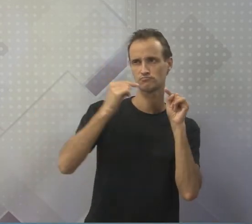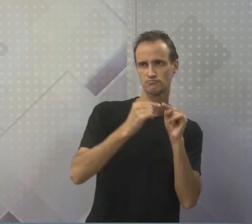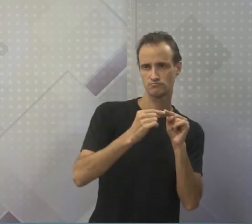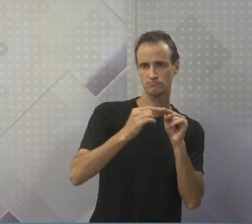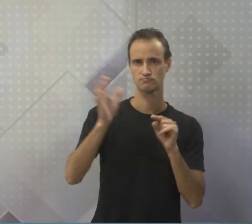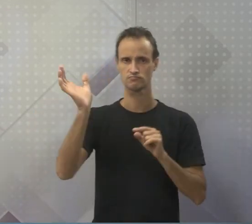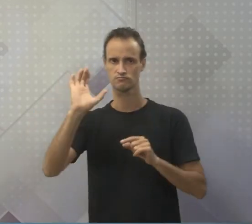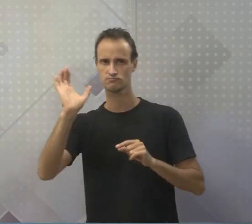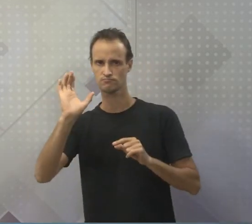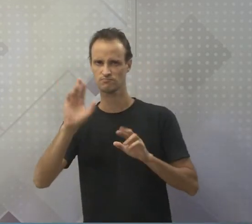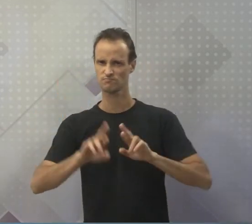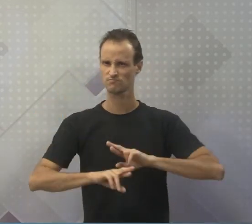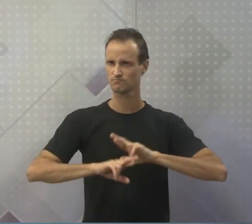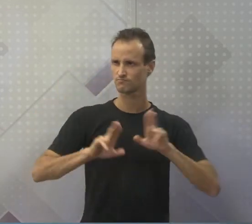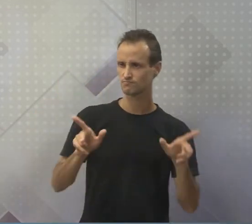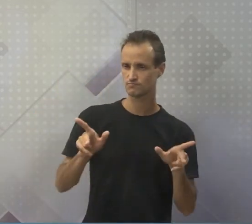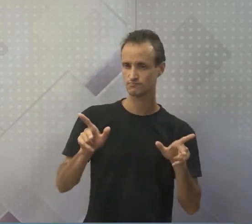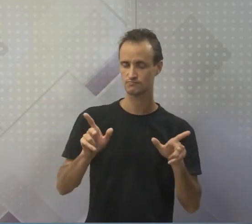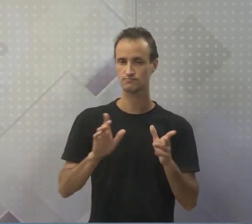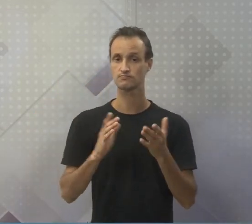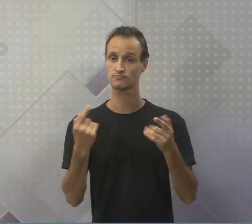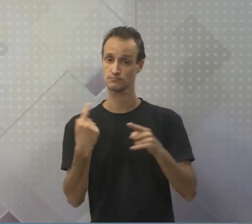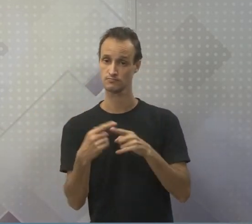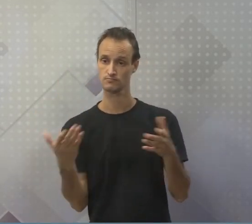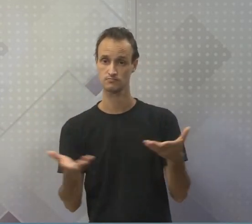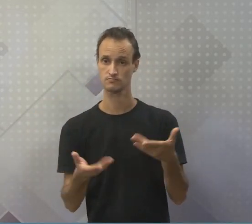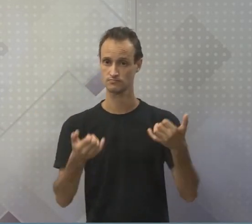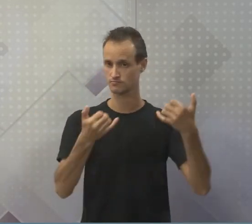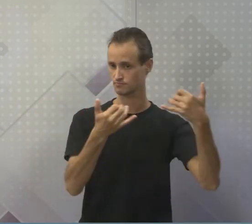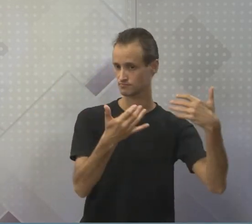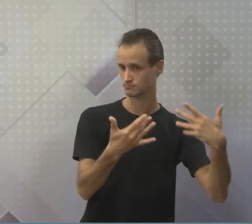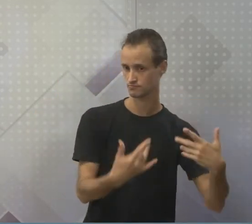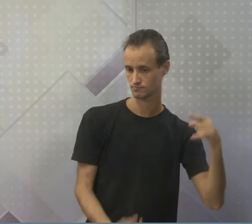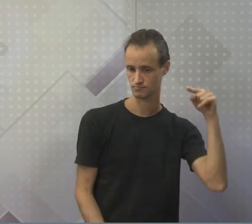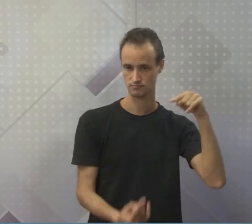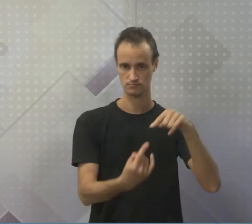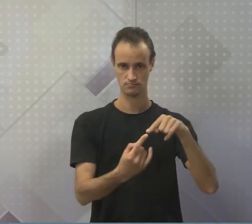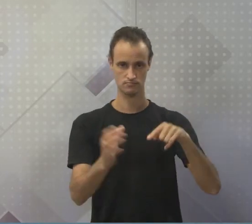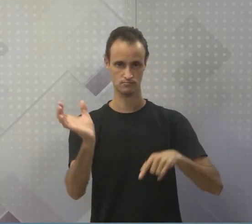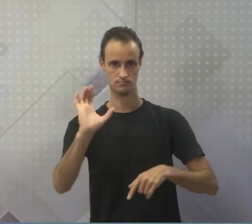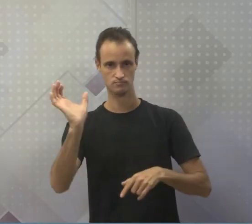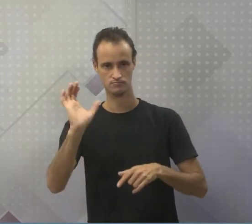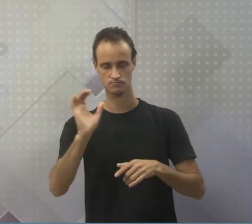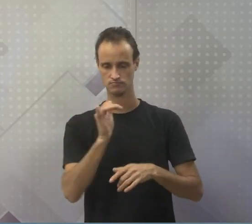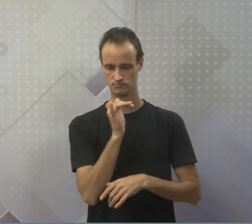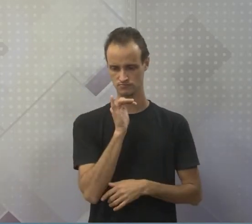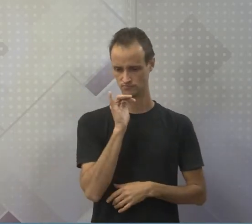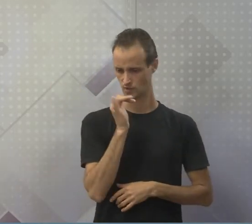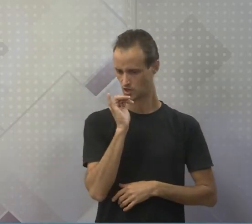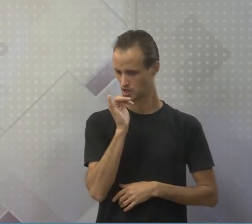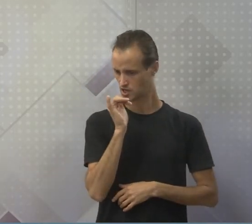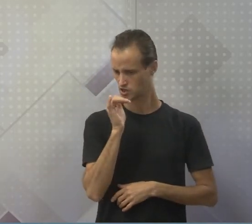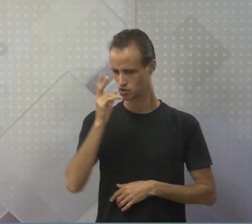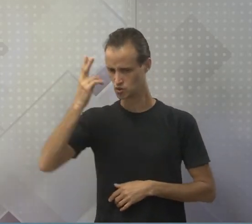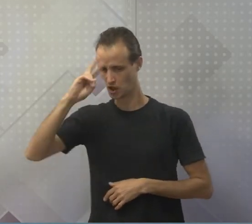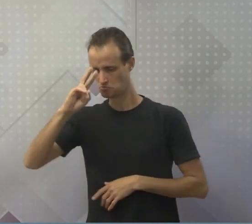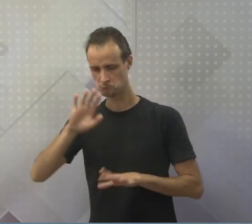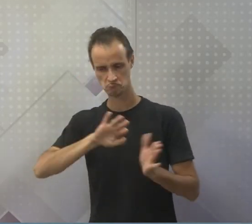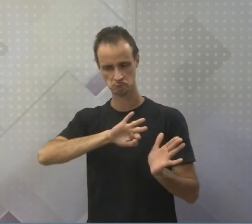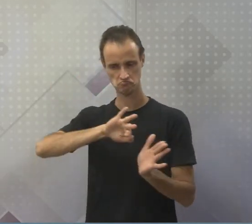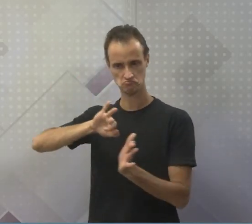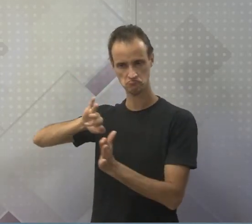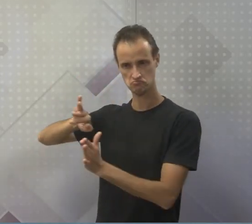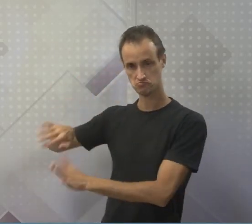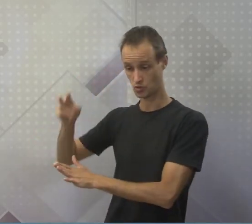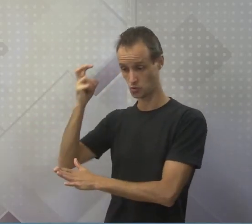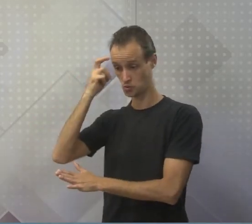aí a coisa quebra. Porque agora eu vou falar de ciência. Não vou falar mais de narrativas culturais,